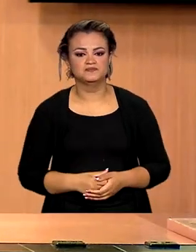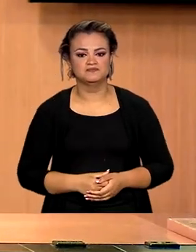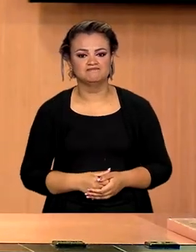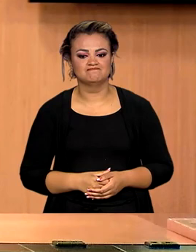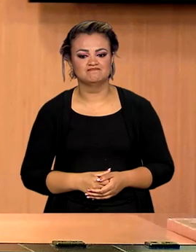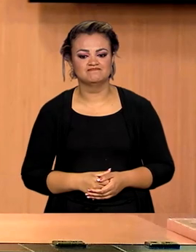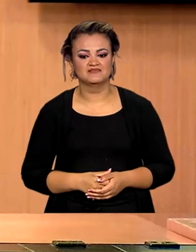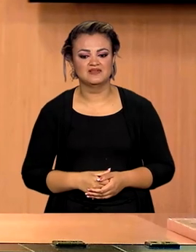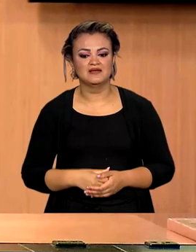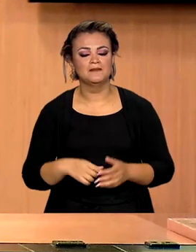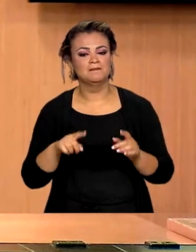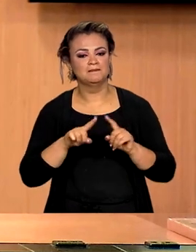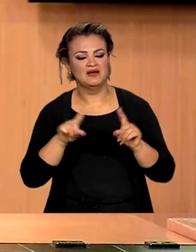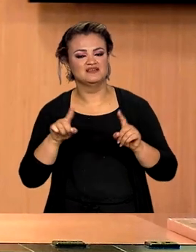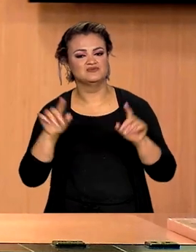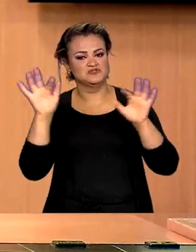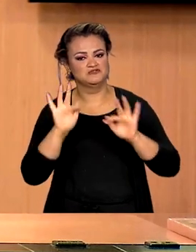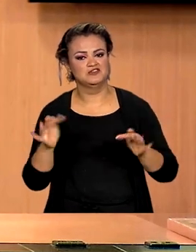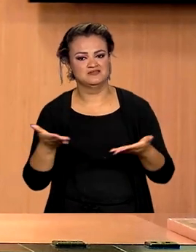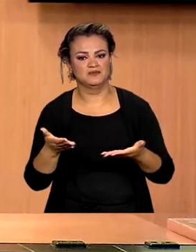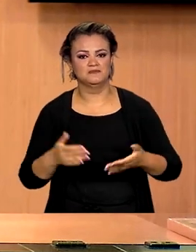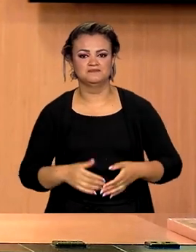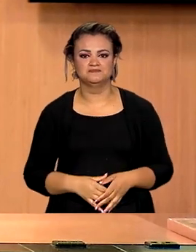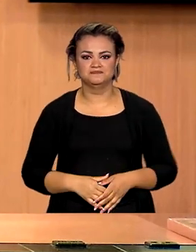Muita felicidade em meu coração.